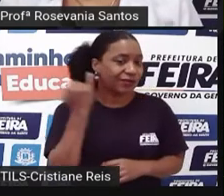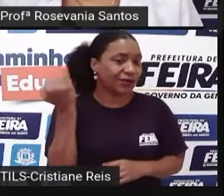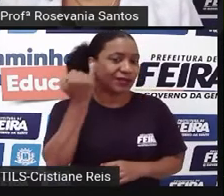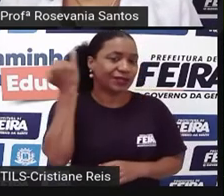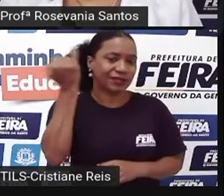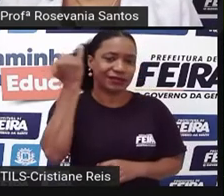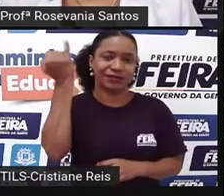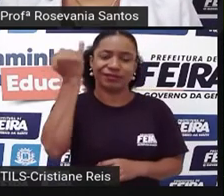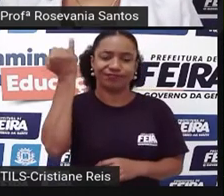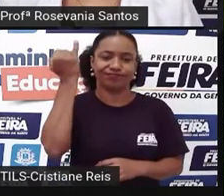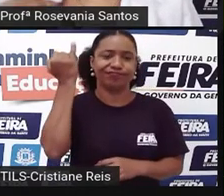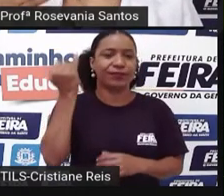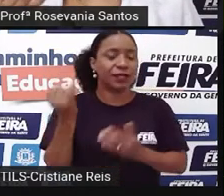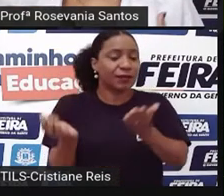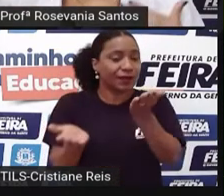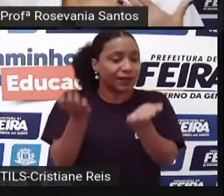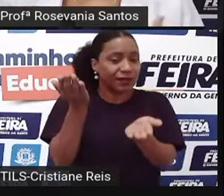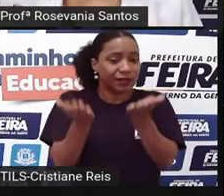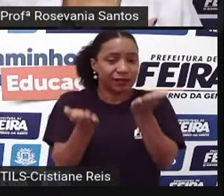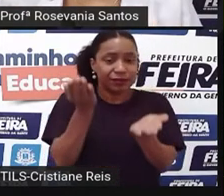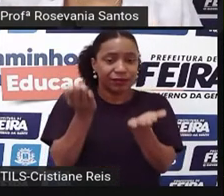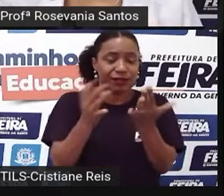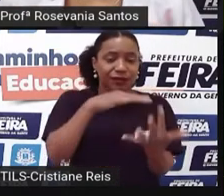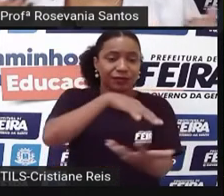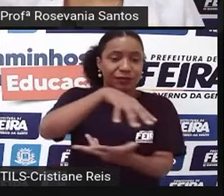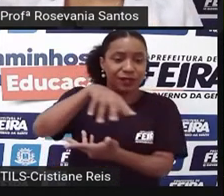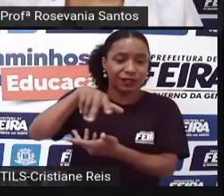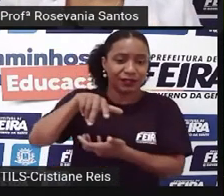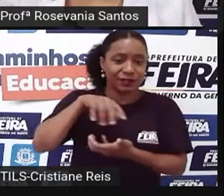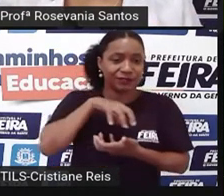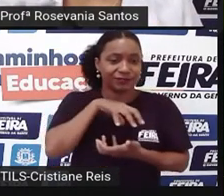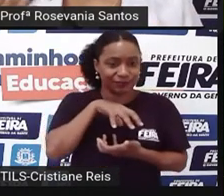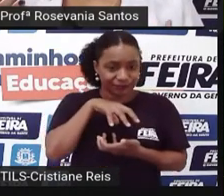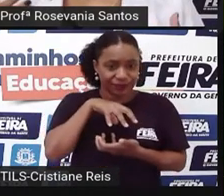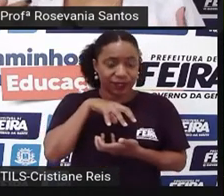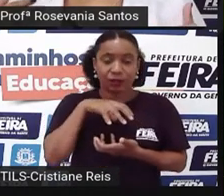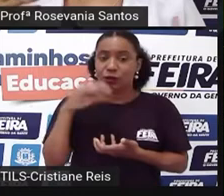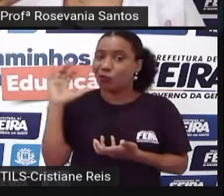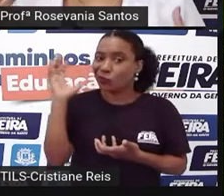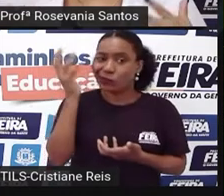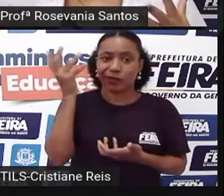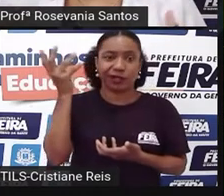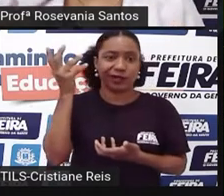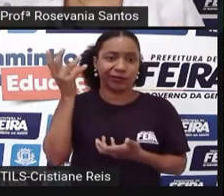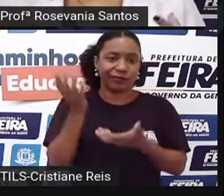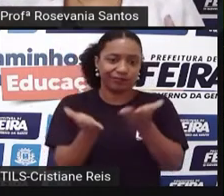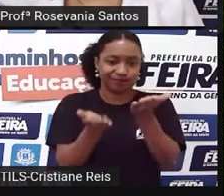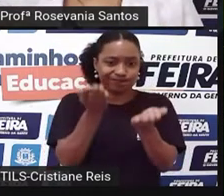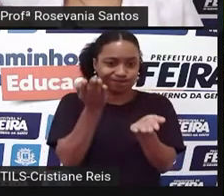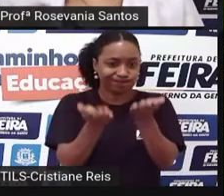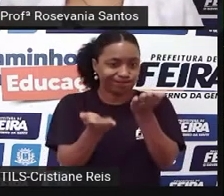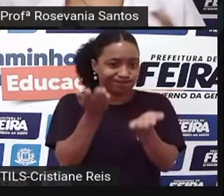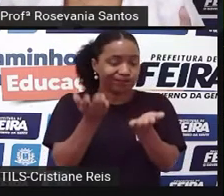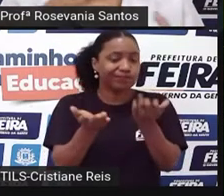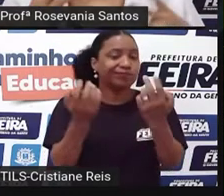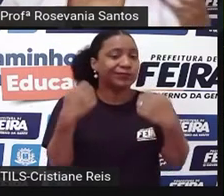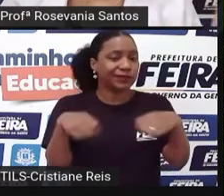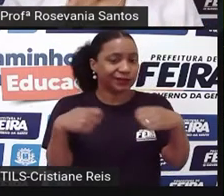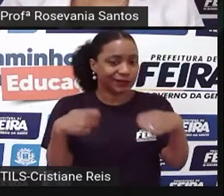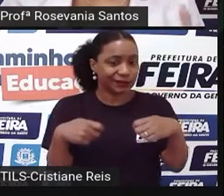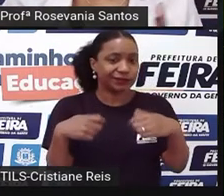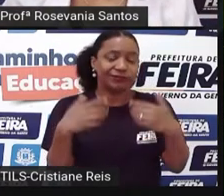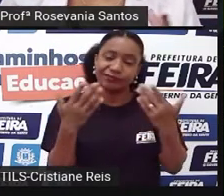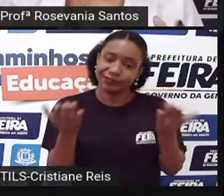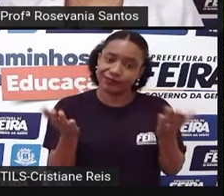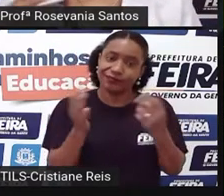clima, né, do planeta. Você já ouviu falar, principalmente essa semana, a gente, né, tá ouvindo muito, quer dizer, eu não sei,